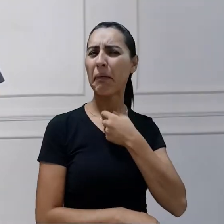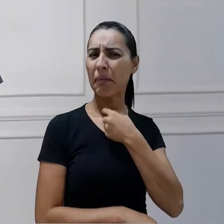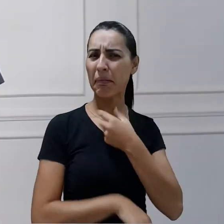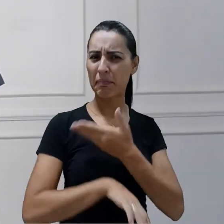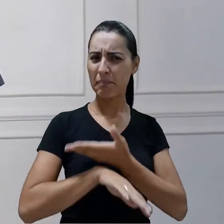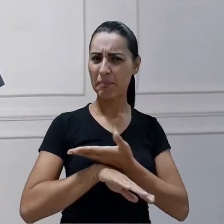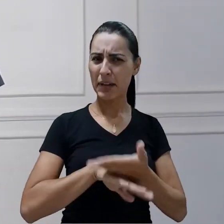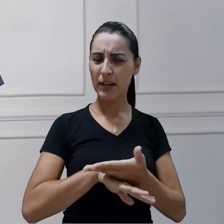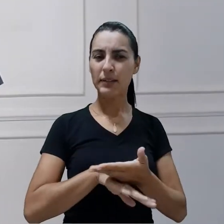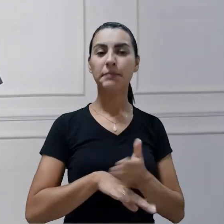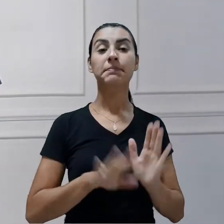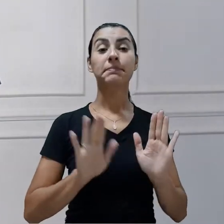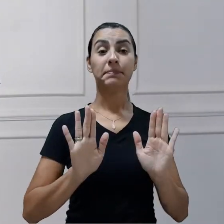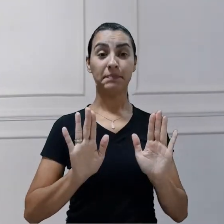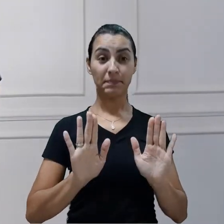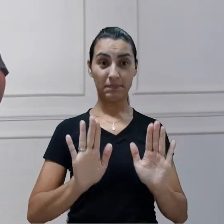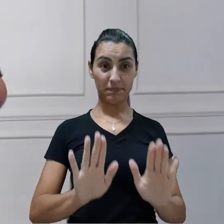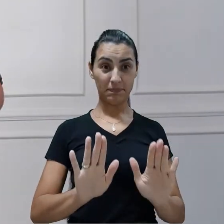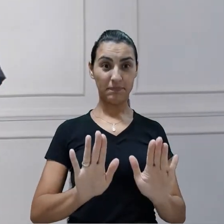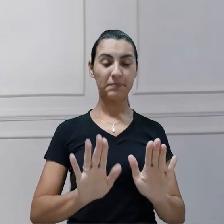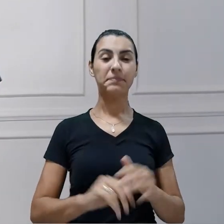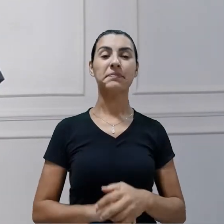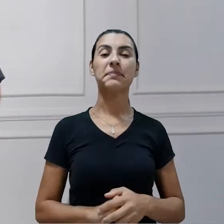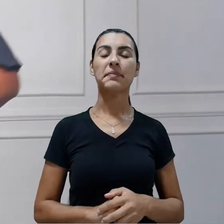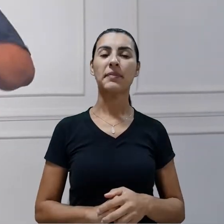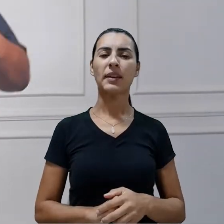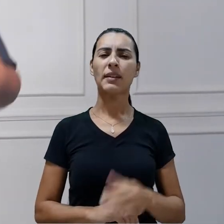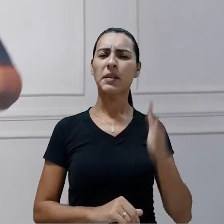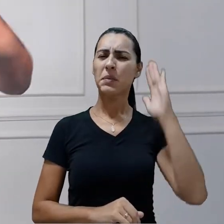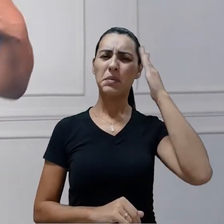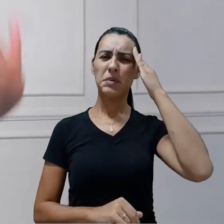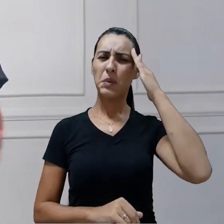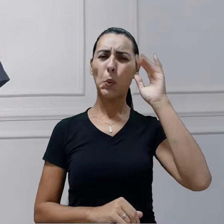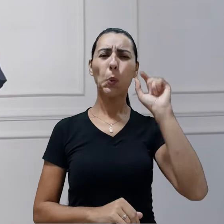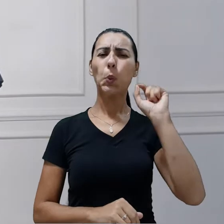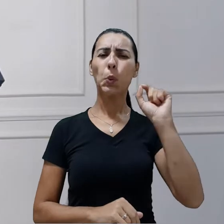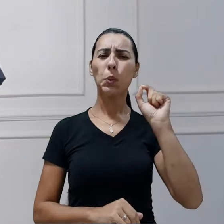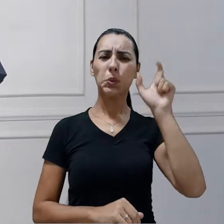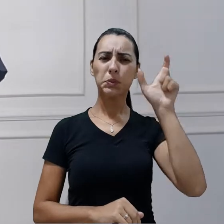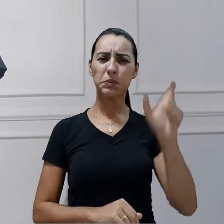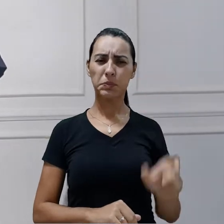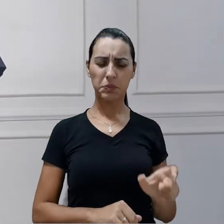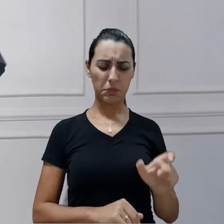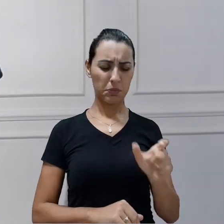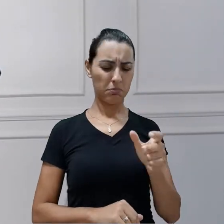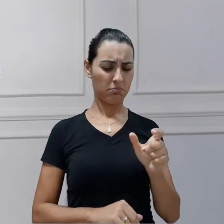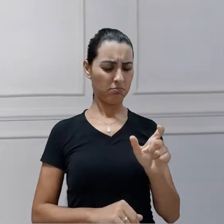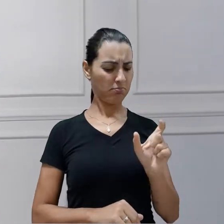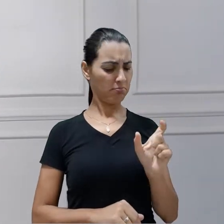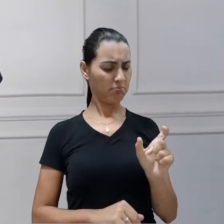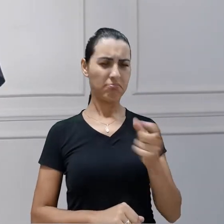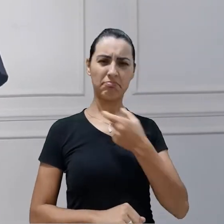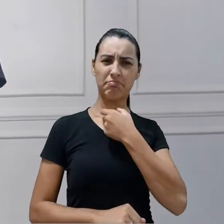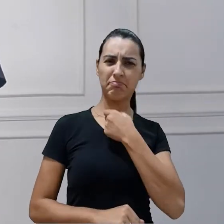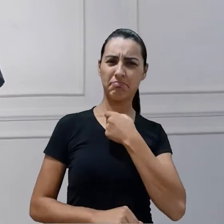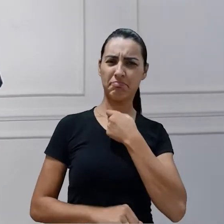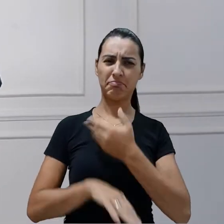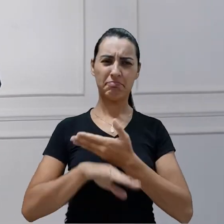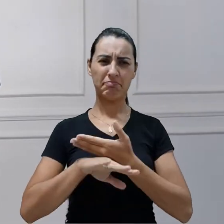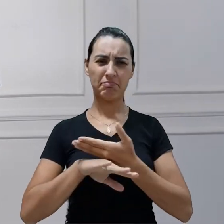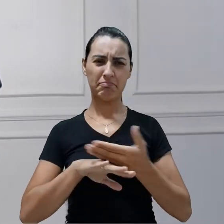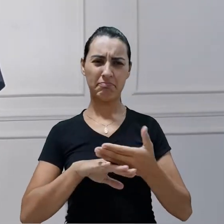Antes de responder a esta pergunta, vamos entender o que é o clérgima. O clérgima surge